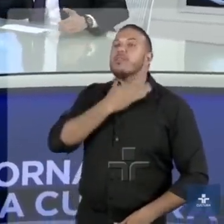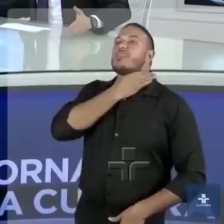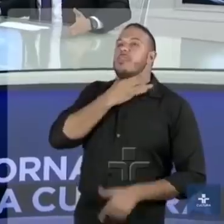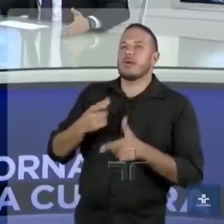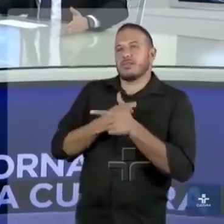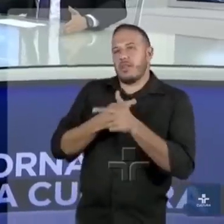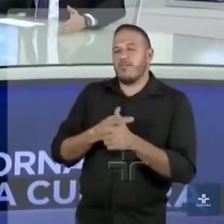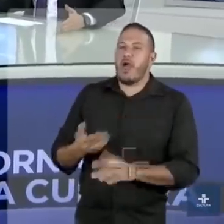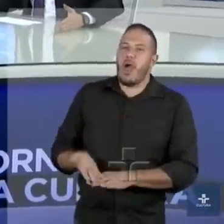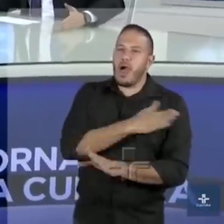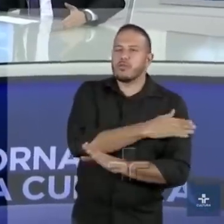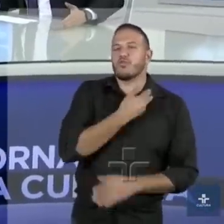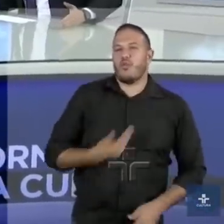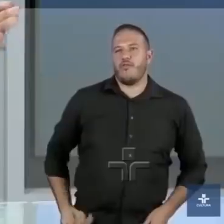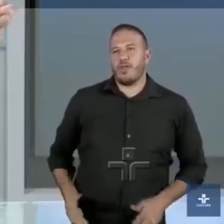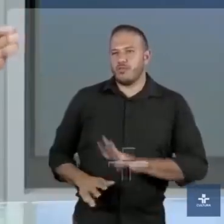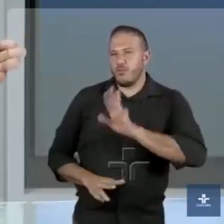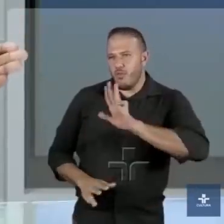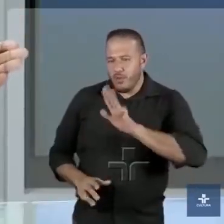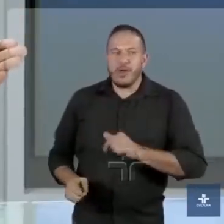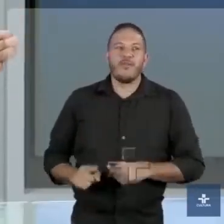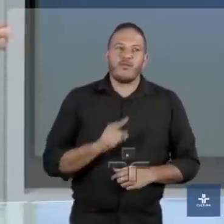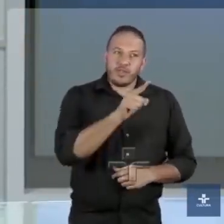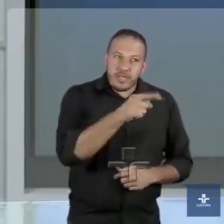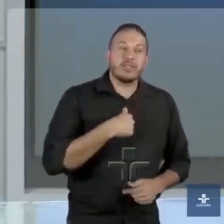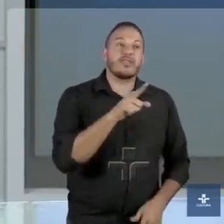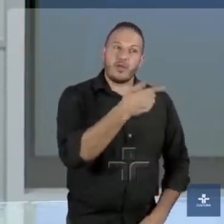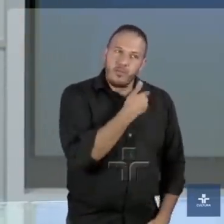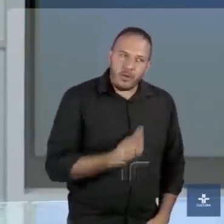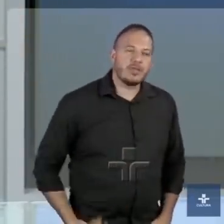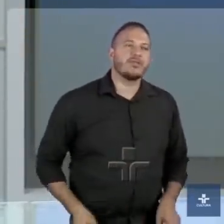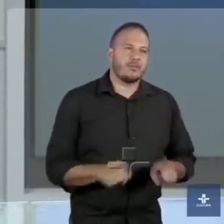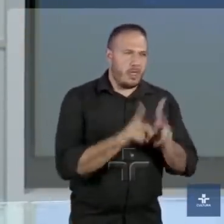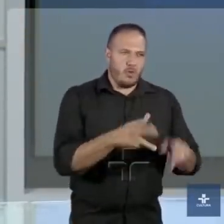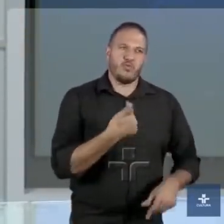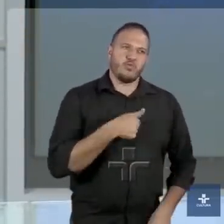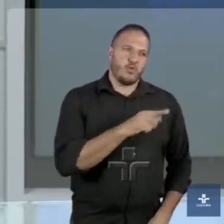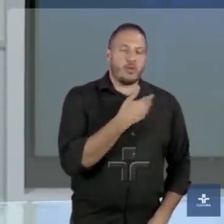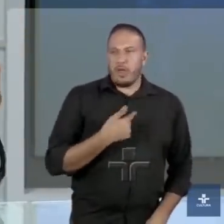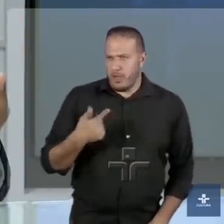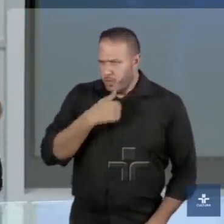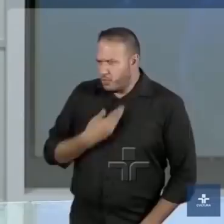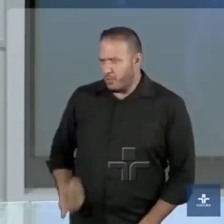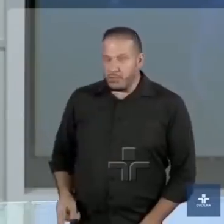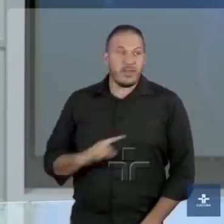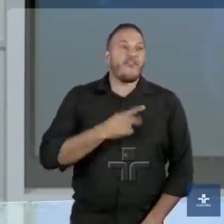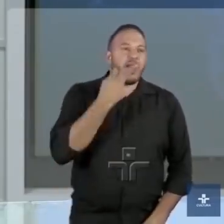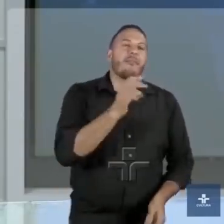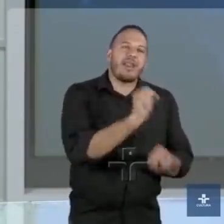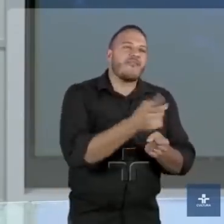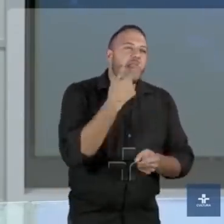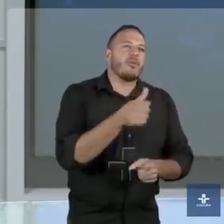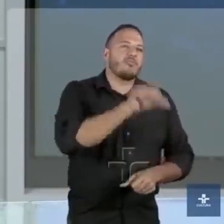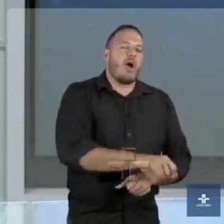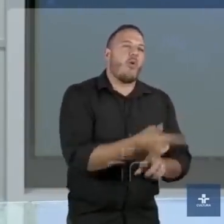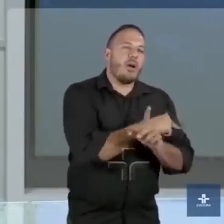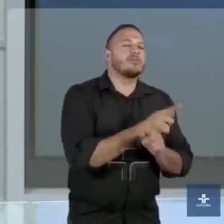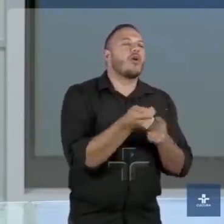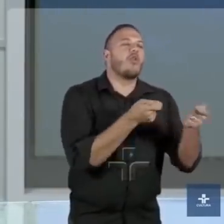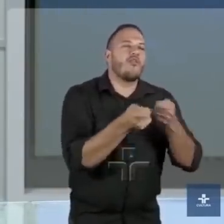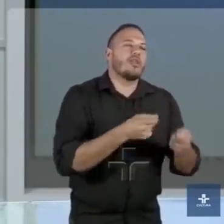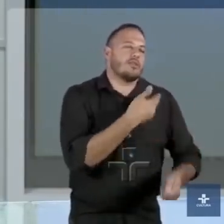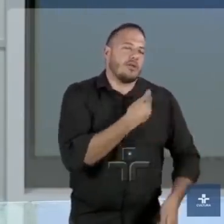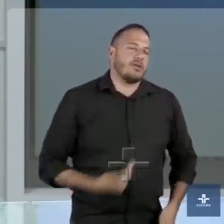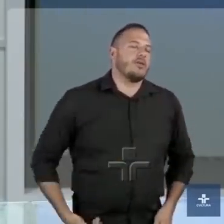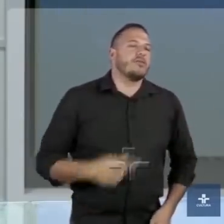Então é tudo uma coisa só, um projeto só. poder, vocês têm que ir governar, parar de falar mal do passado e governar. Bolsonaro e